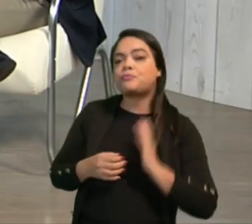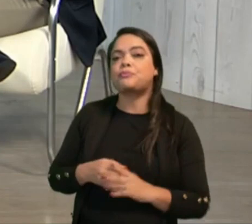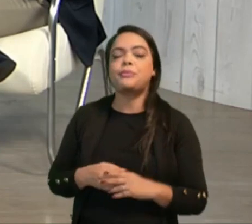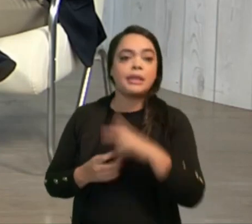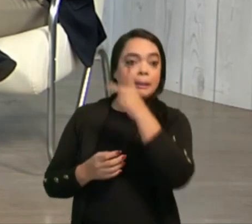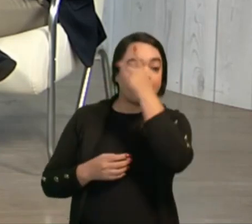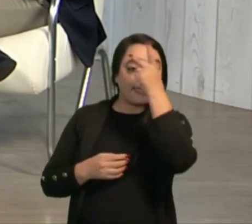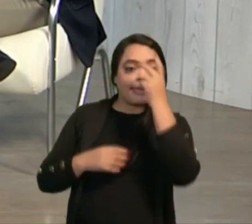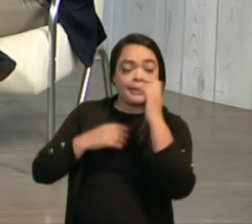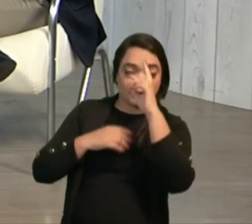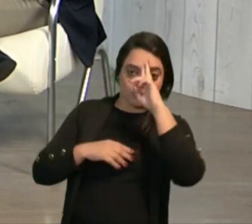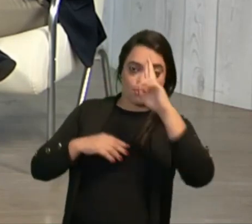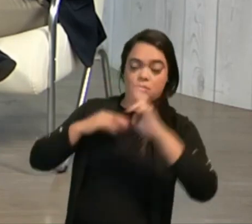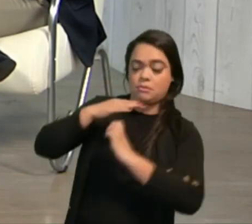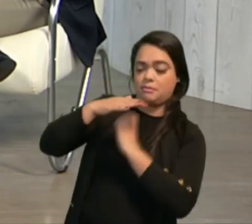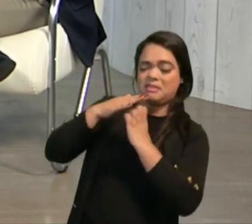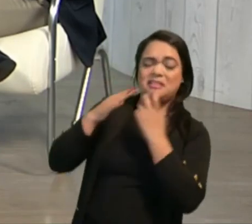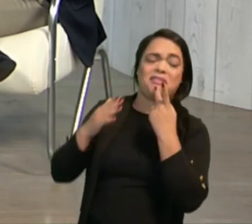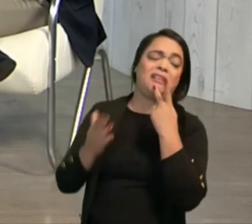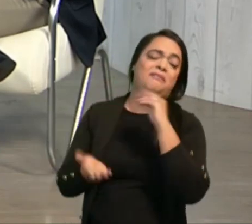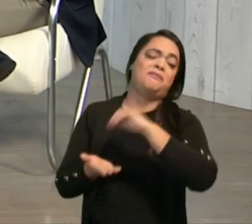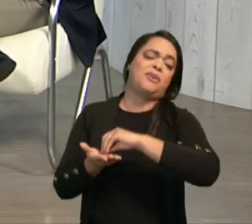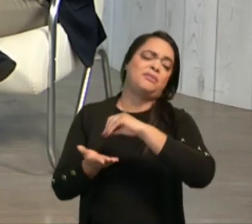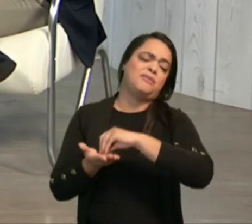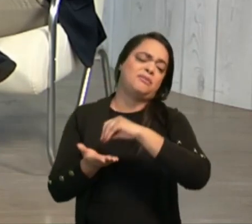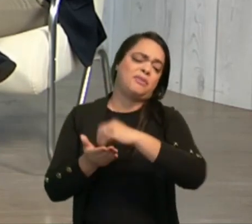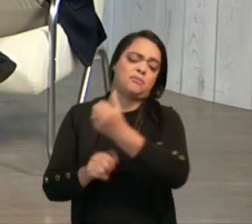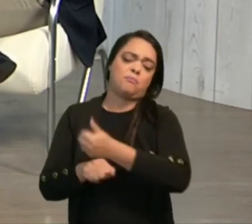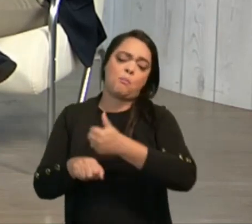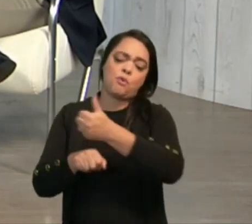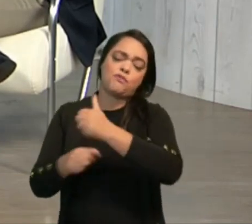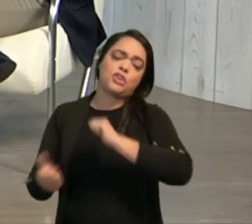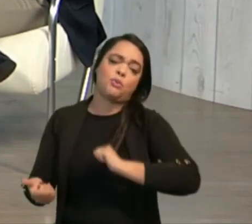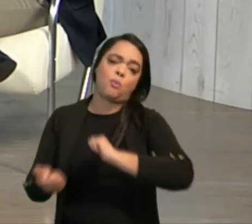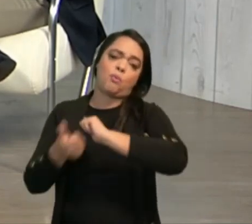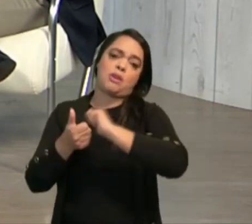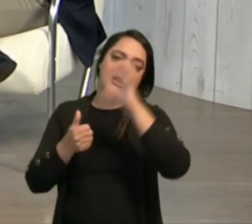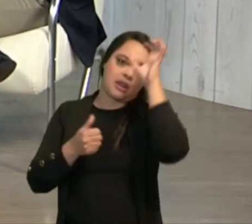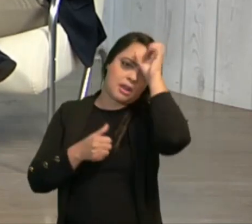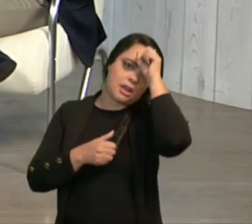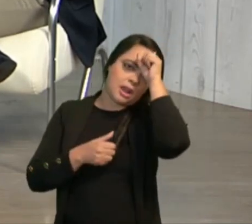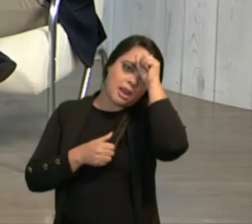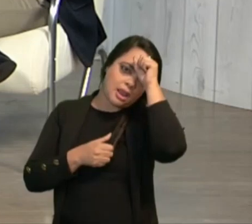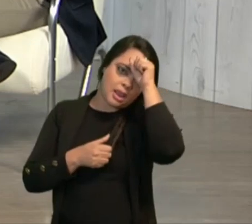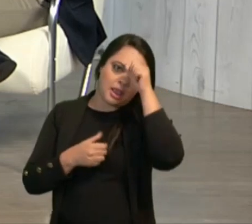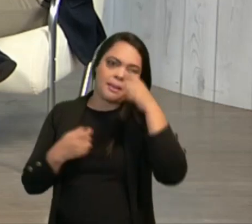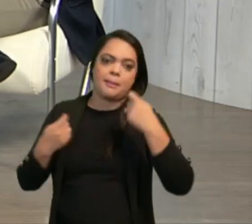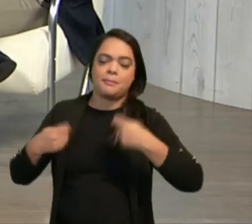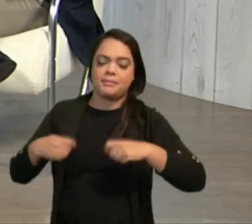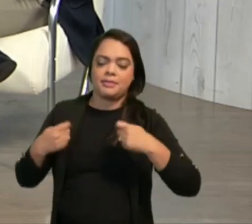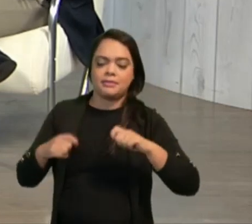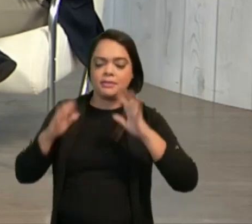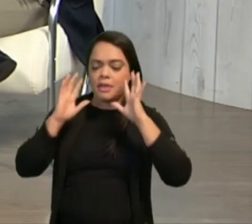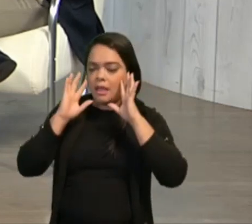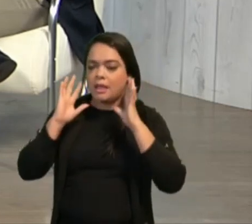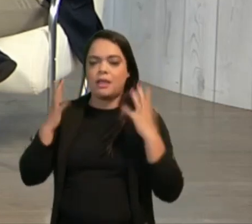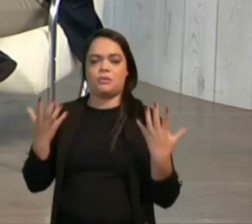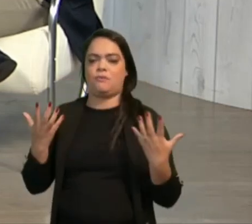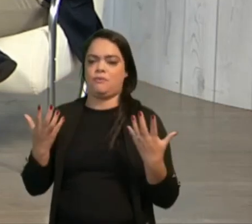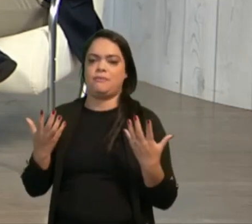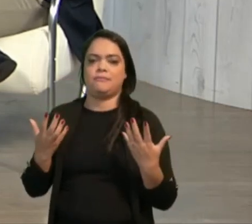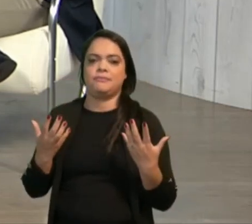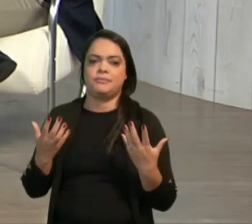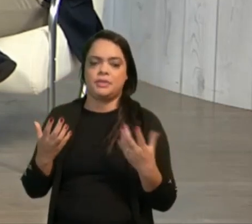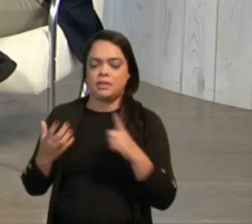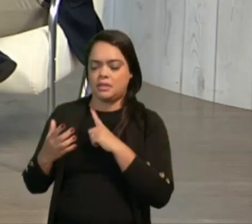queixas dos empresários no sentido de que falta mão de obra qualificada. E a aprendizagem, então, visa resolver essa equação. De